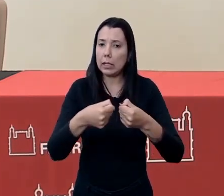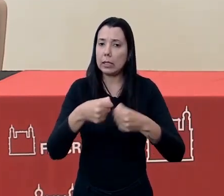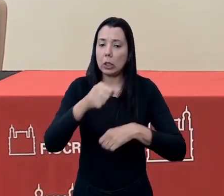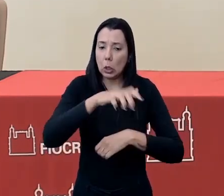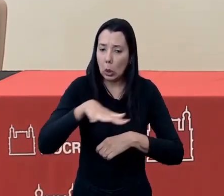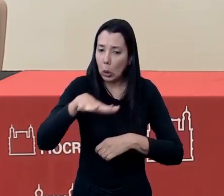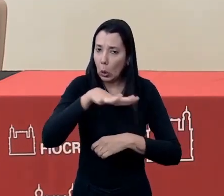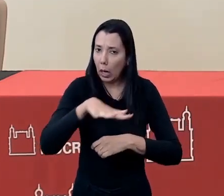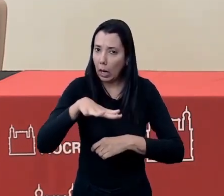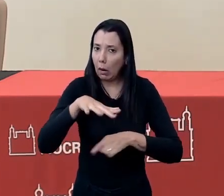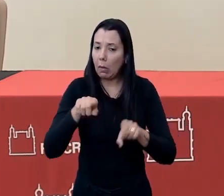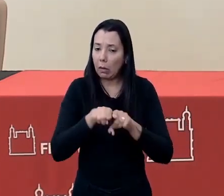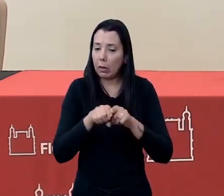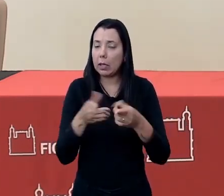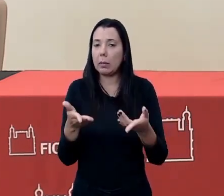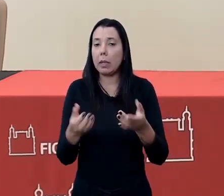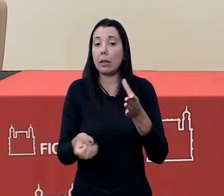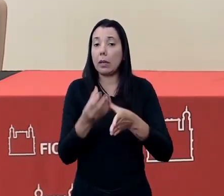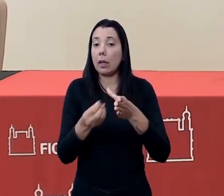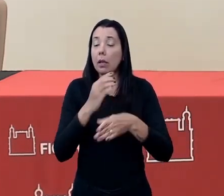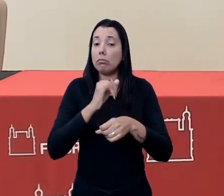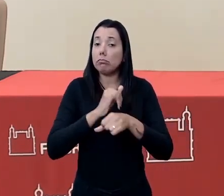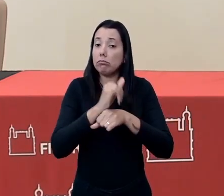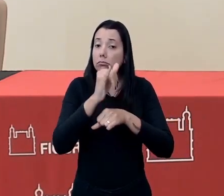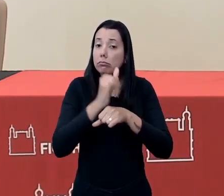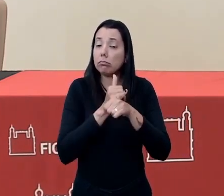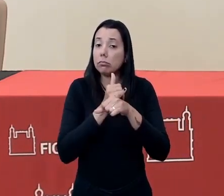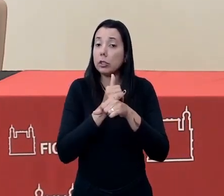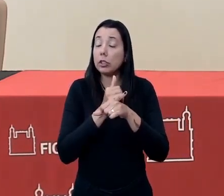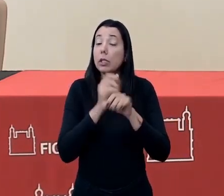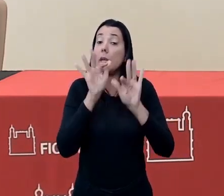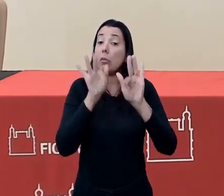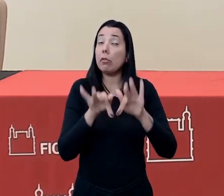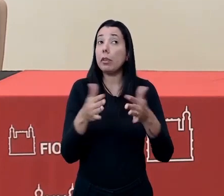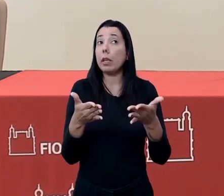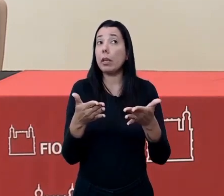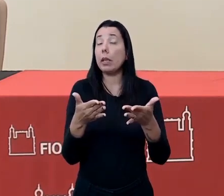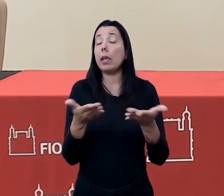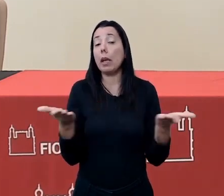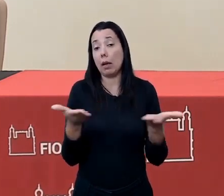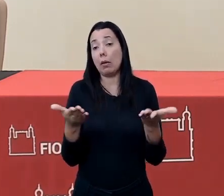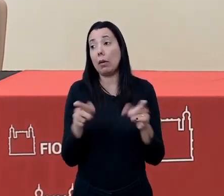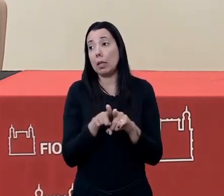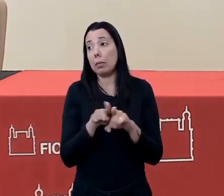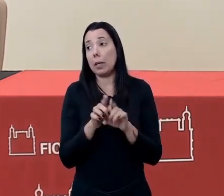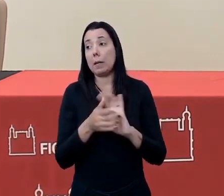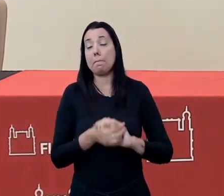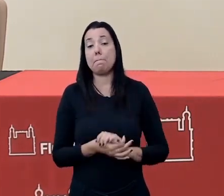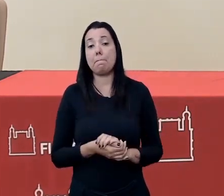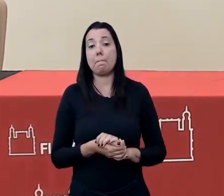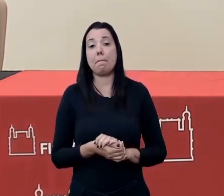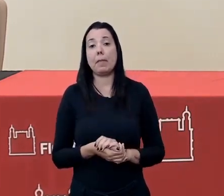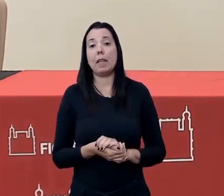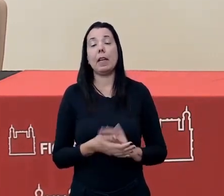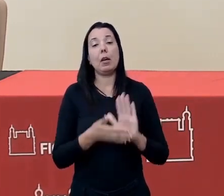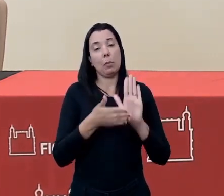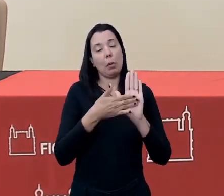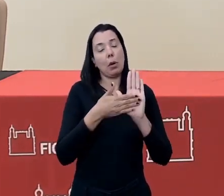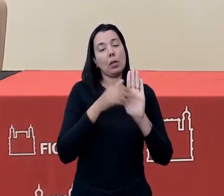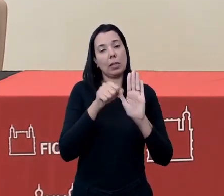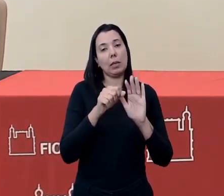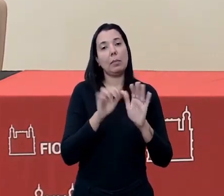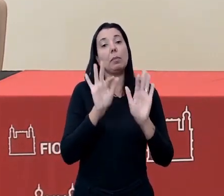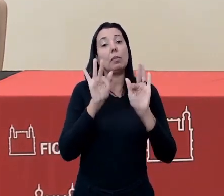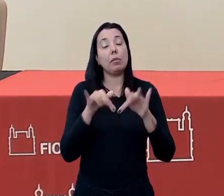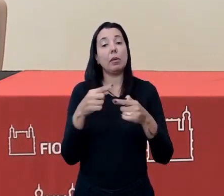locais por meio dessas estratégias. E, por fim, eu deixei aqui de propósito, por fim,